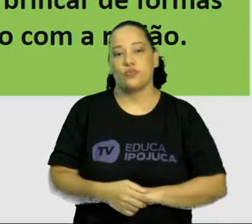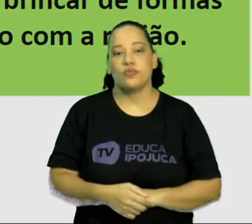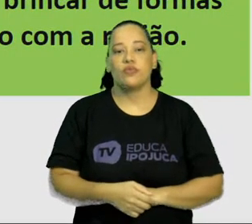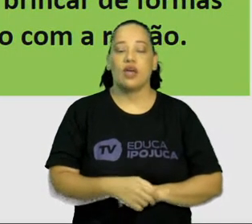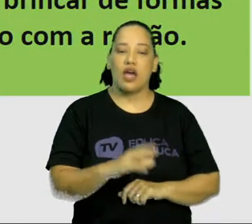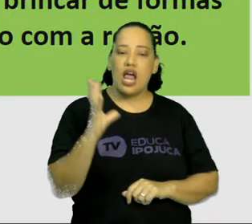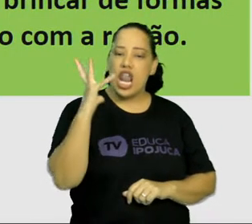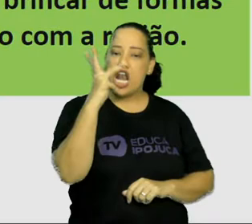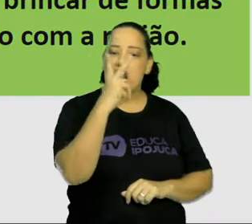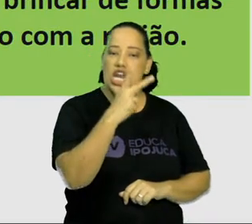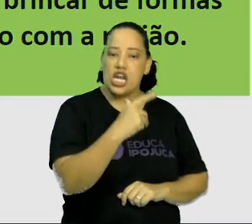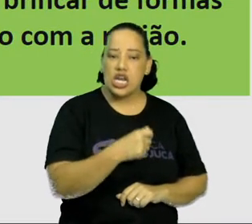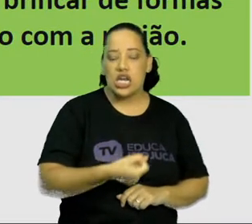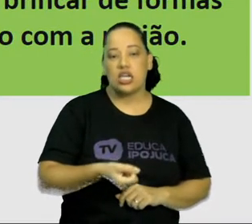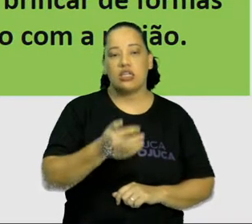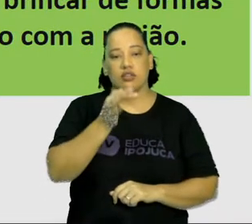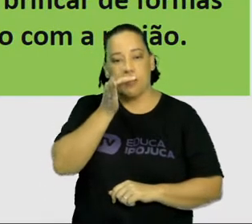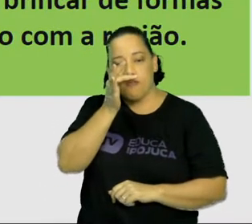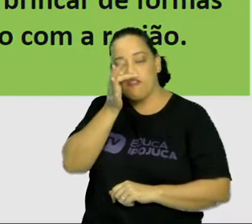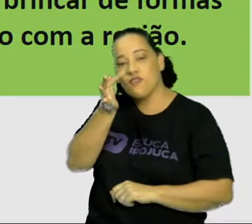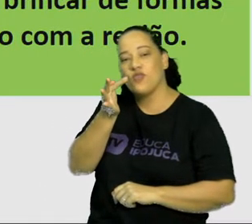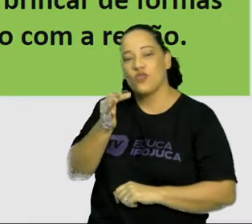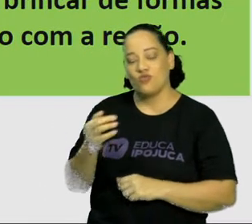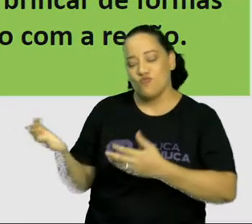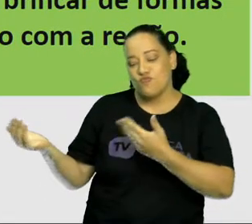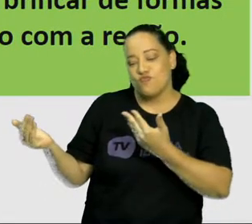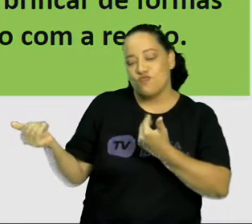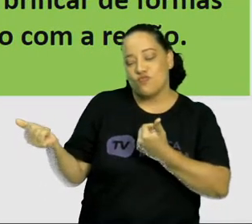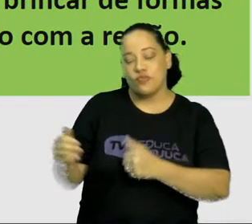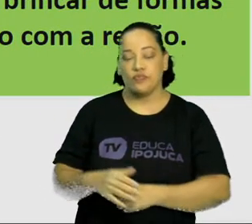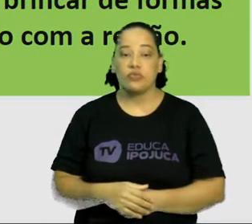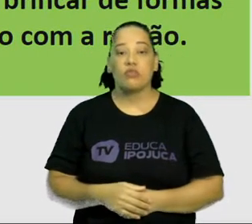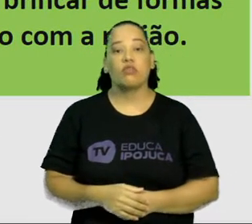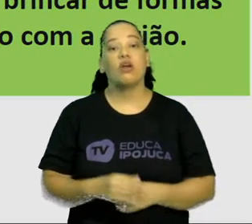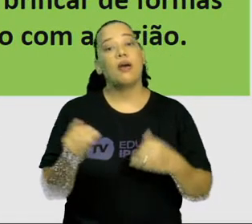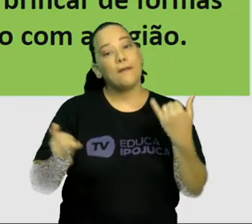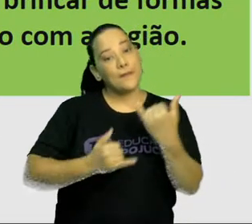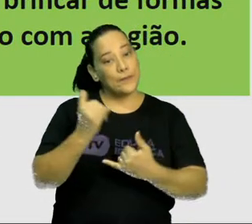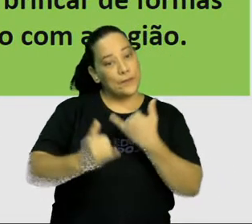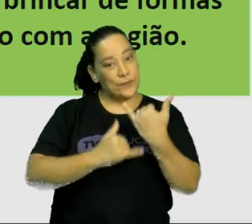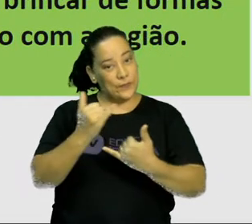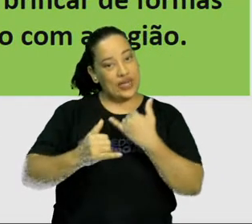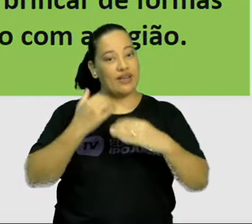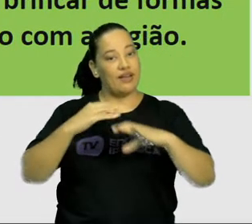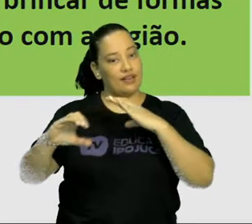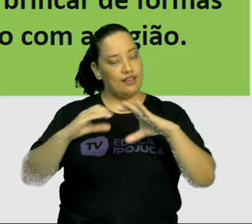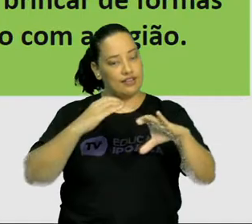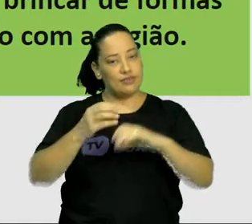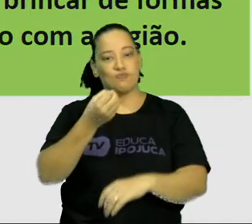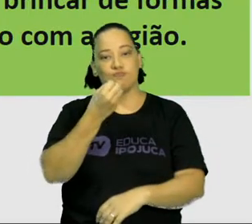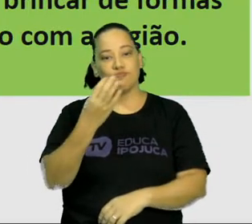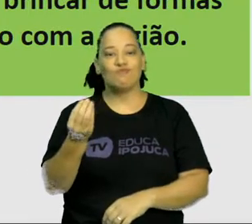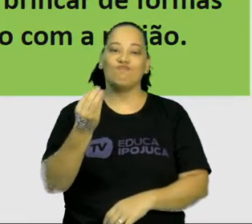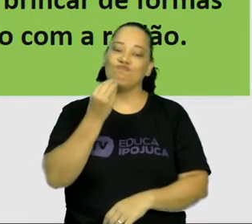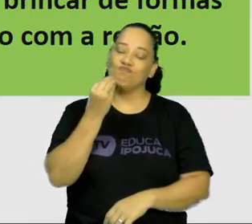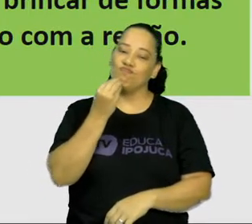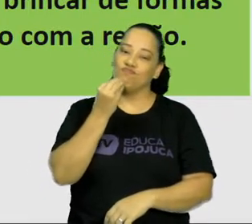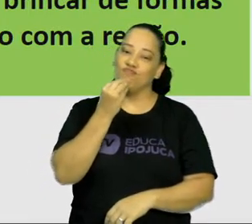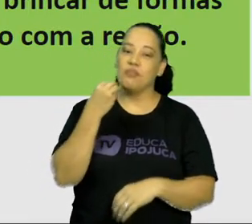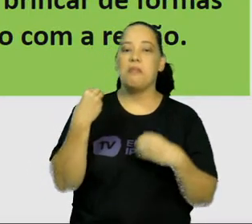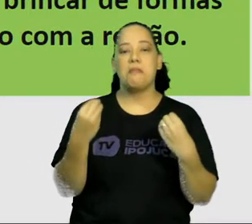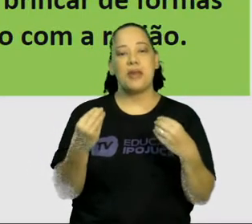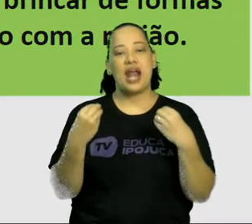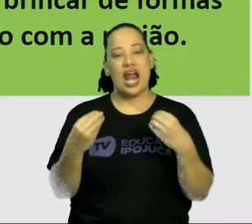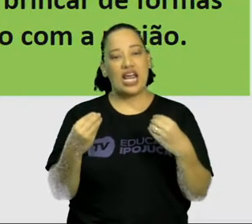Bom, crianças, brincar com cantigas é uma ótima oportunidade. Para quê? Para